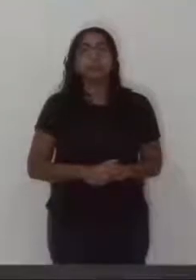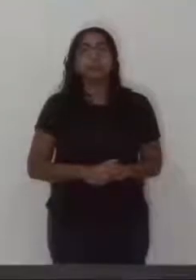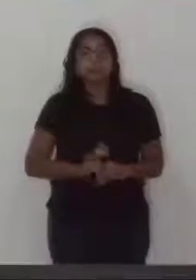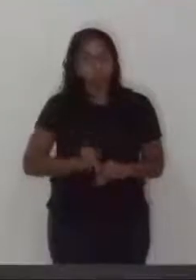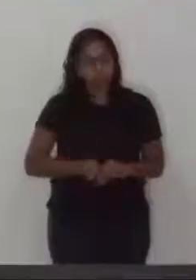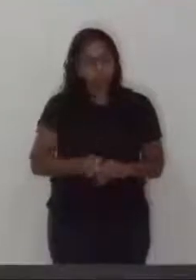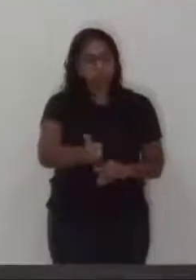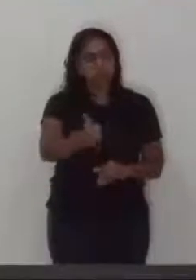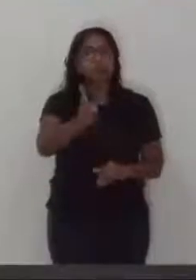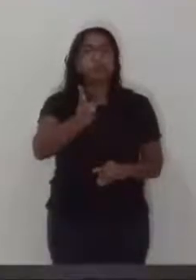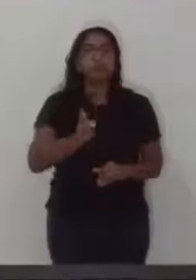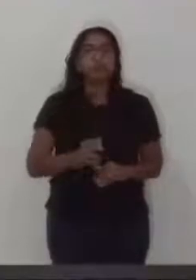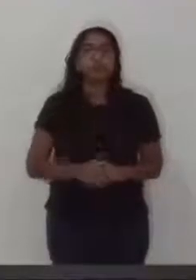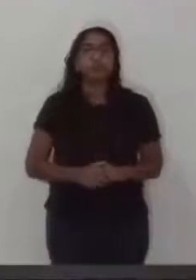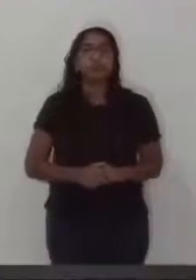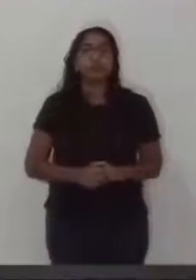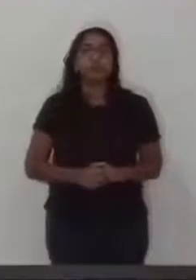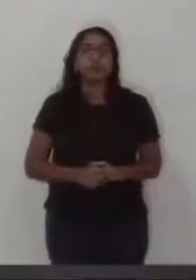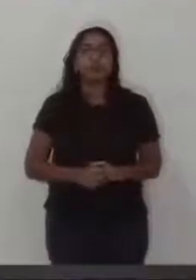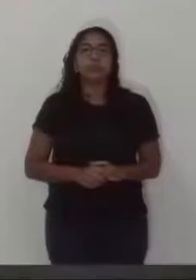Continuo encaminhamento de lideranças.